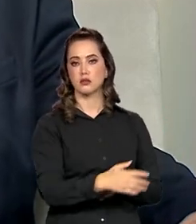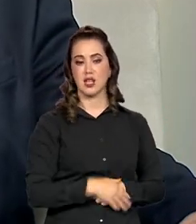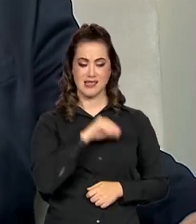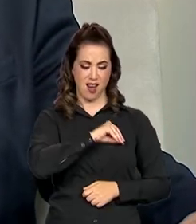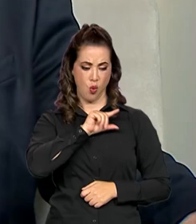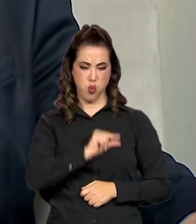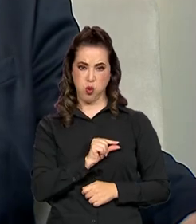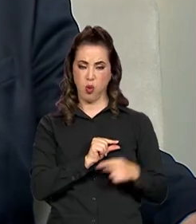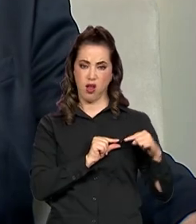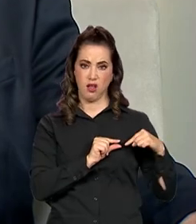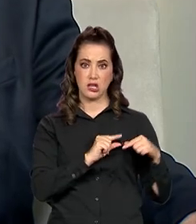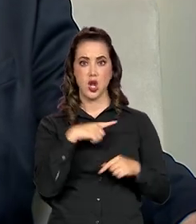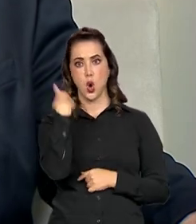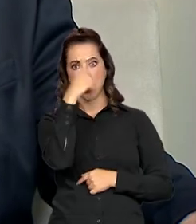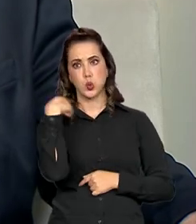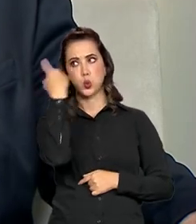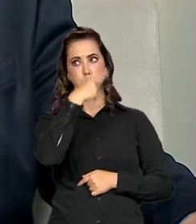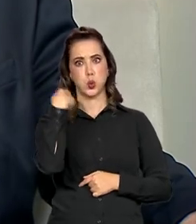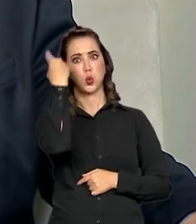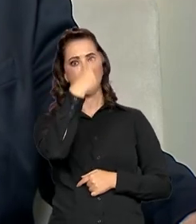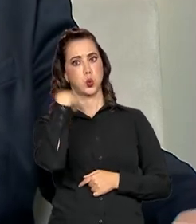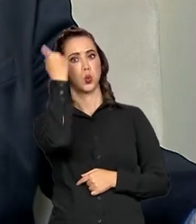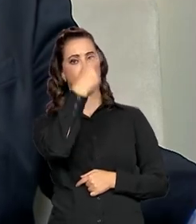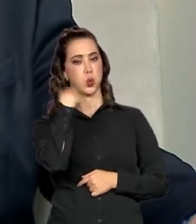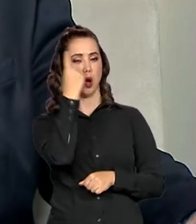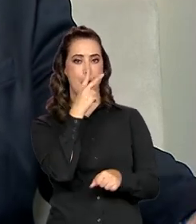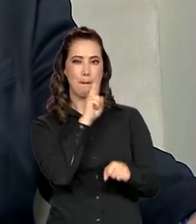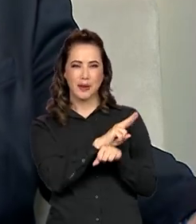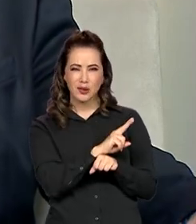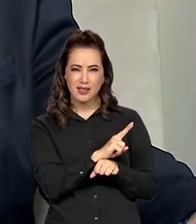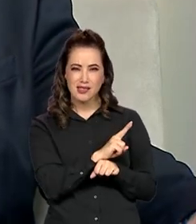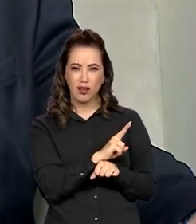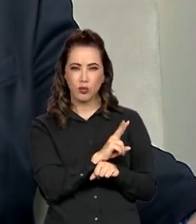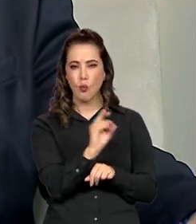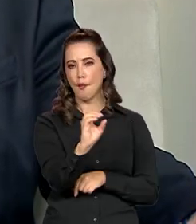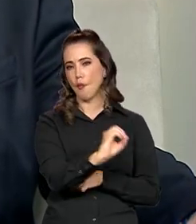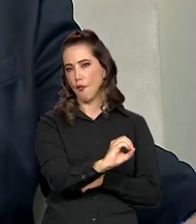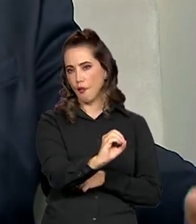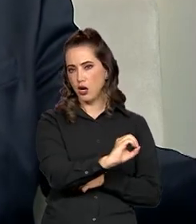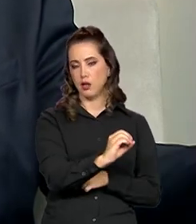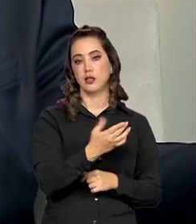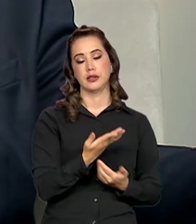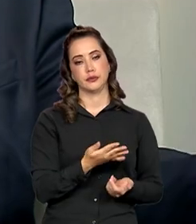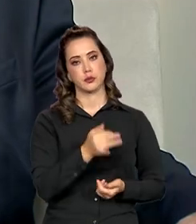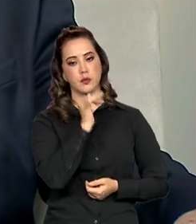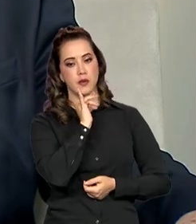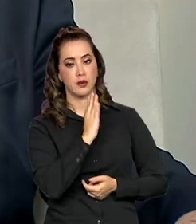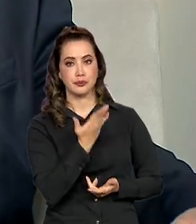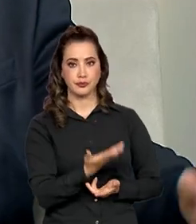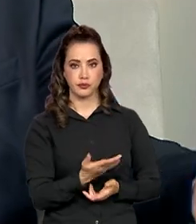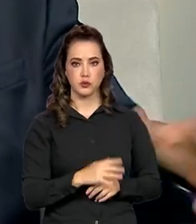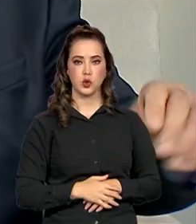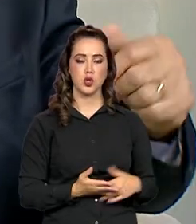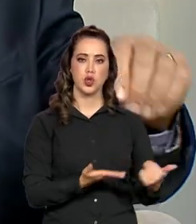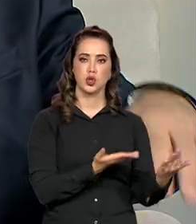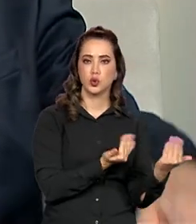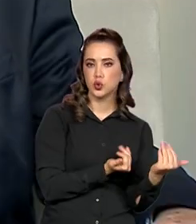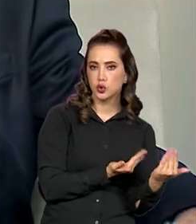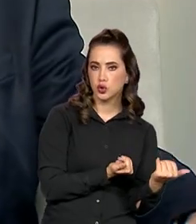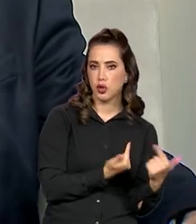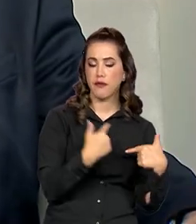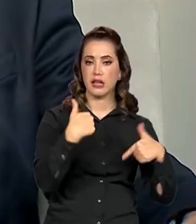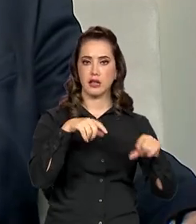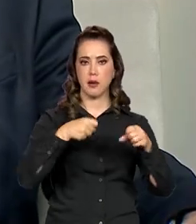salário, com jornada extenuante, sem nenhuma proteção social. Então, um jovem que trabalhava com